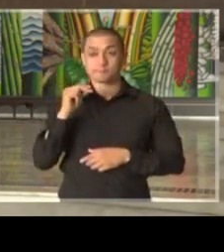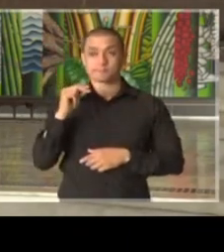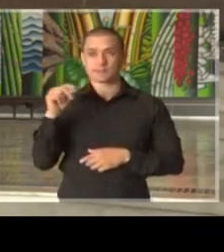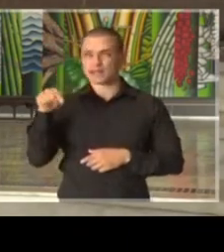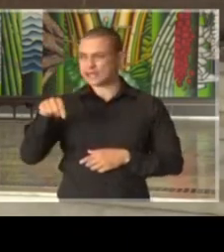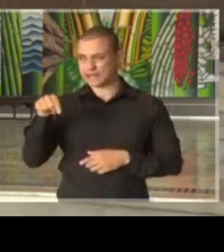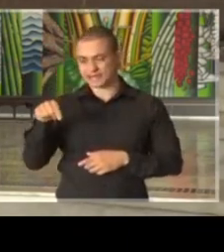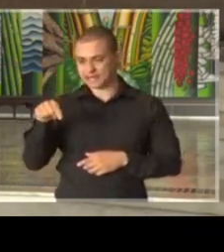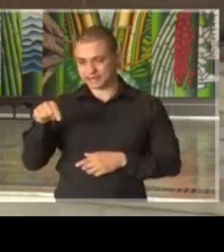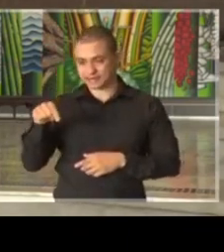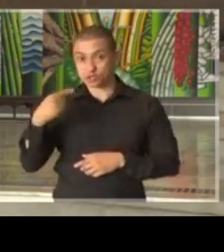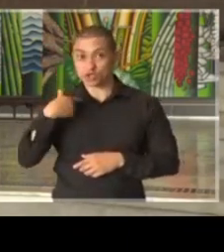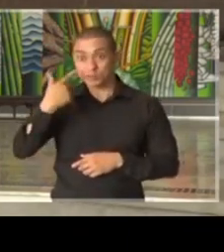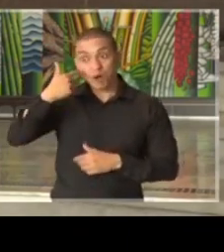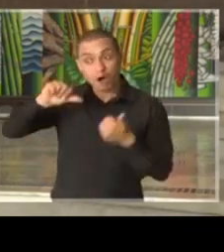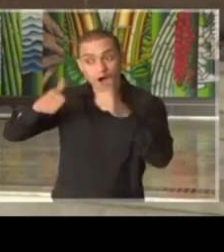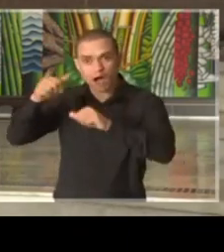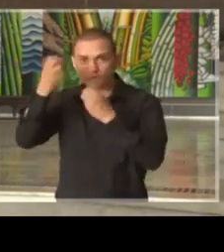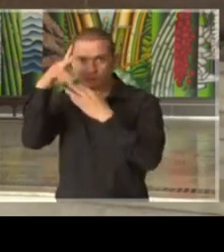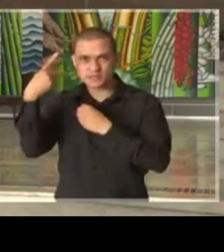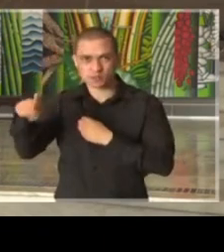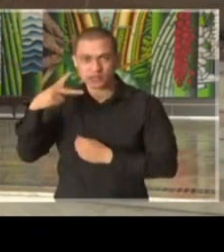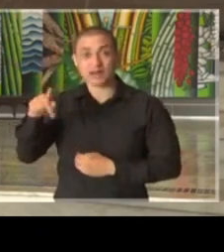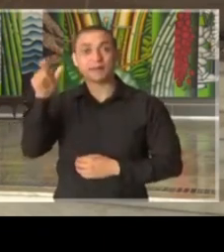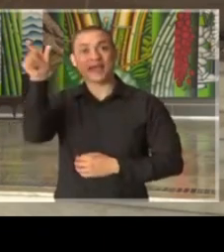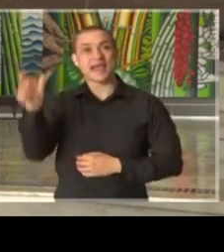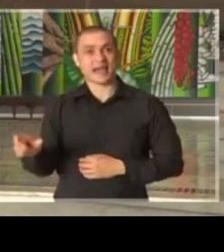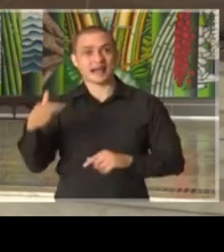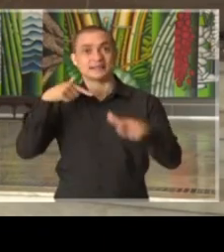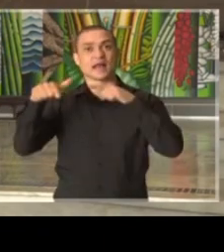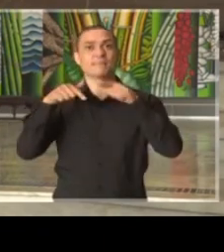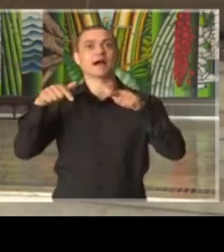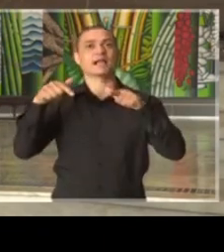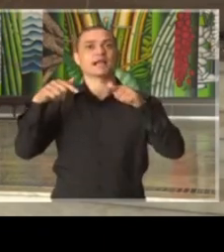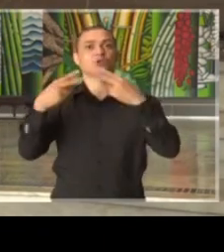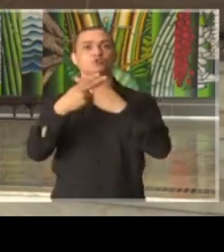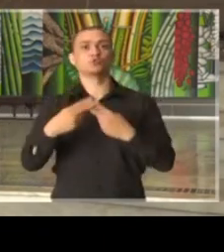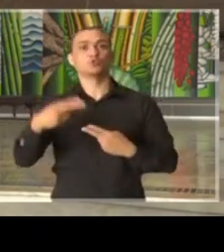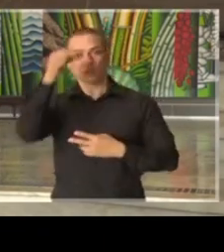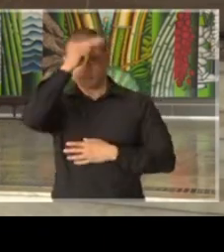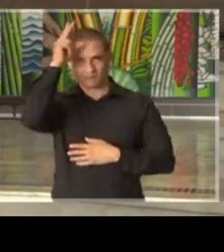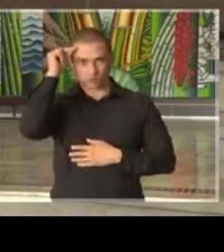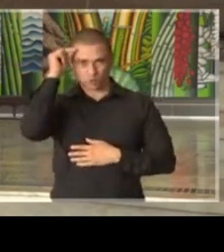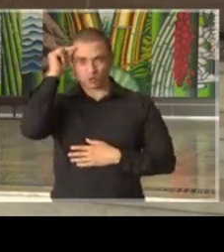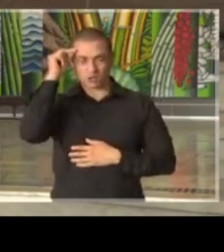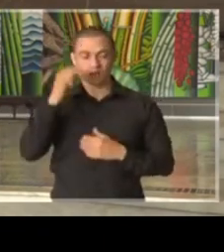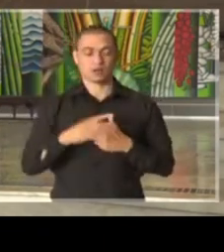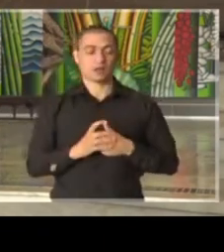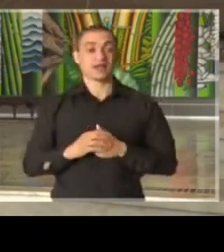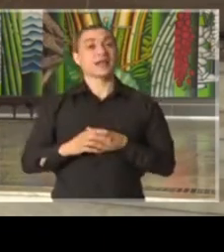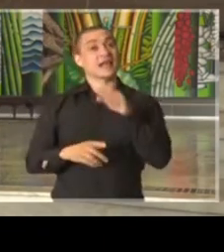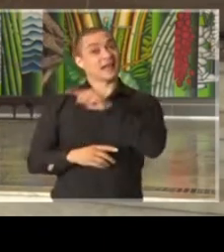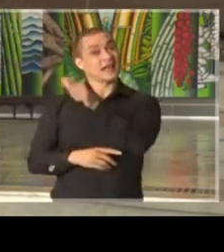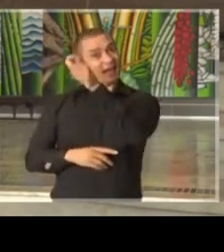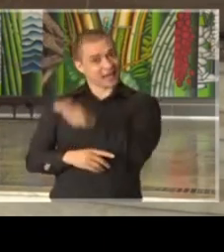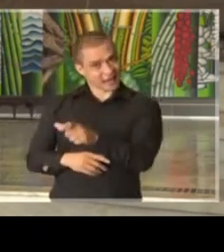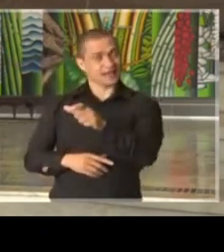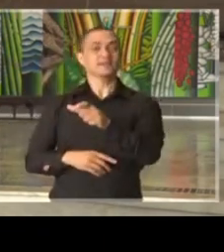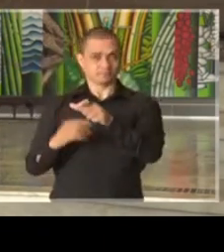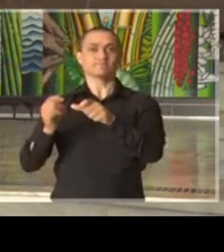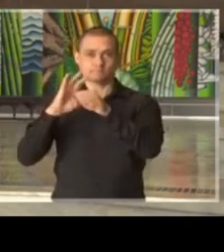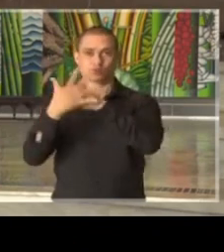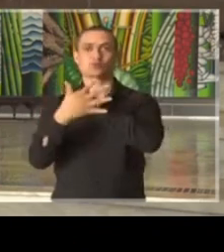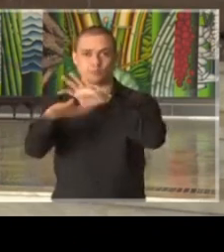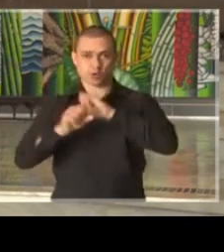agora averiguando todos os dados. Ela é do sistema de saúde do município. Ela tem comorbidades, tinha